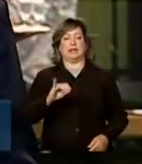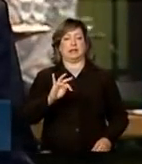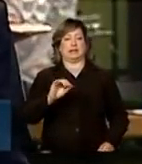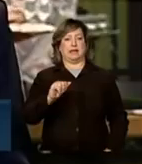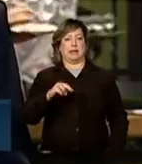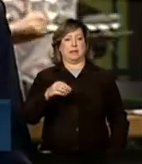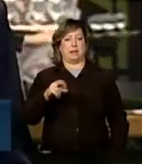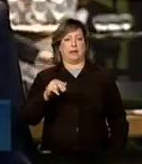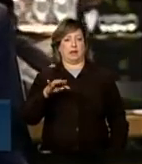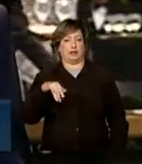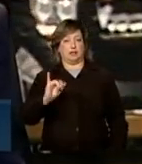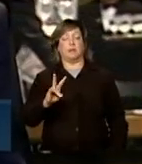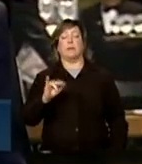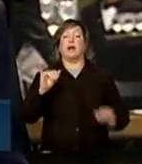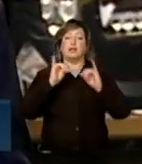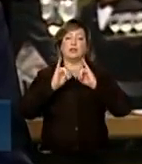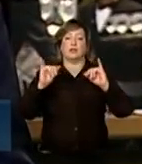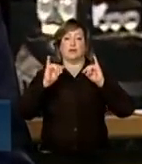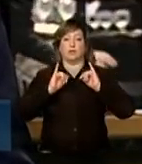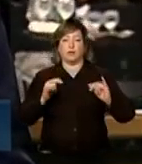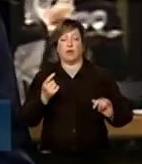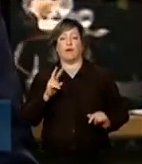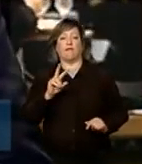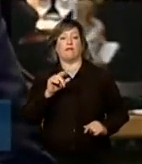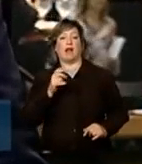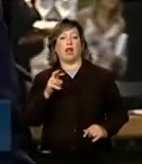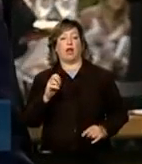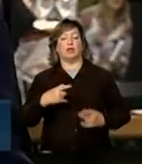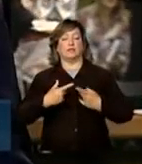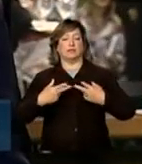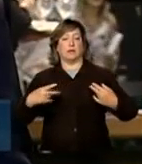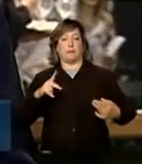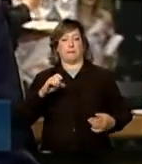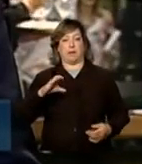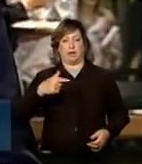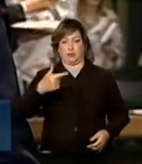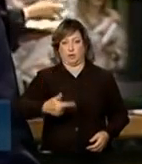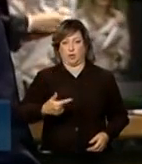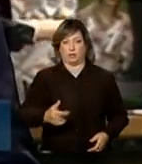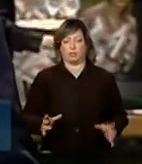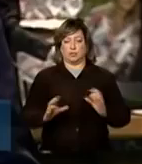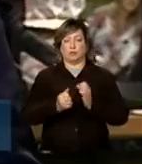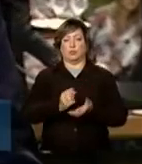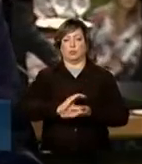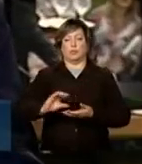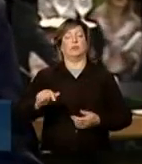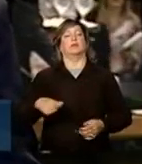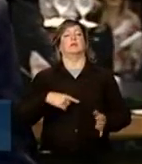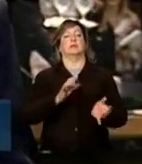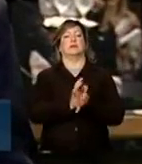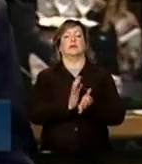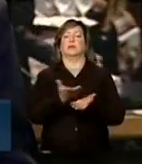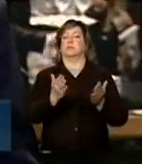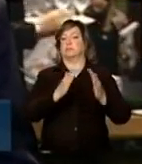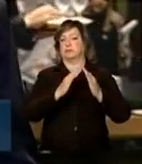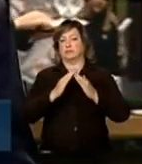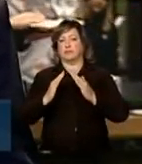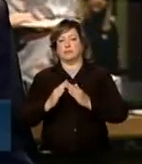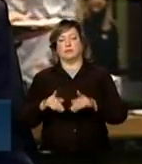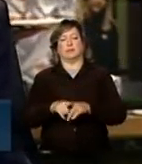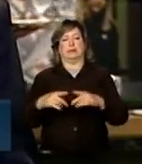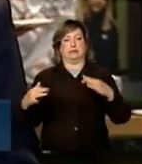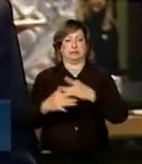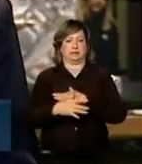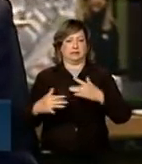os valores dos investimentos do PAC-2. São resultados em várias áreas, como o setor de habitação, mobilidade